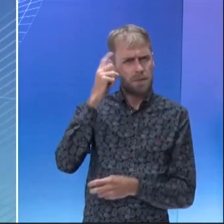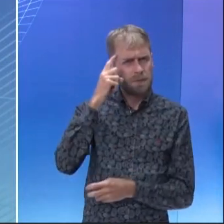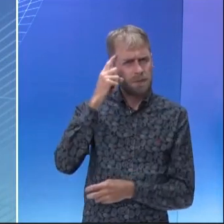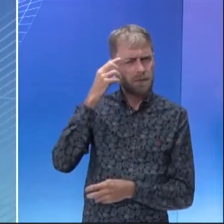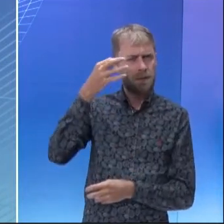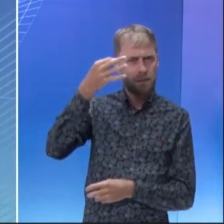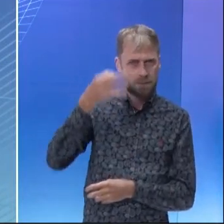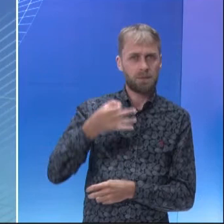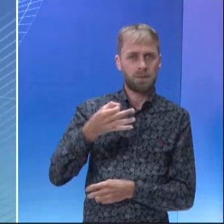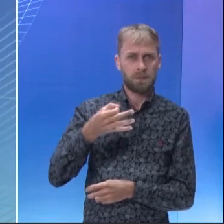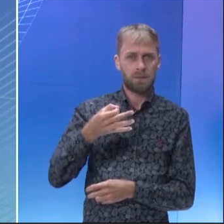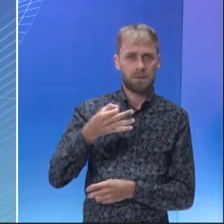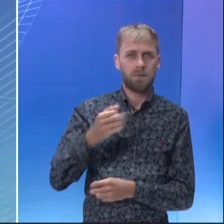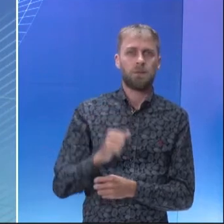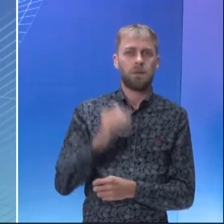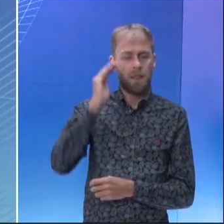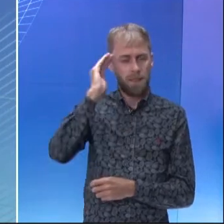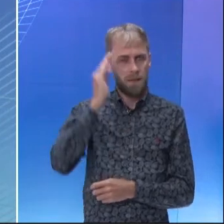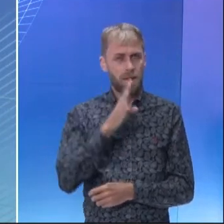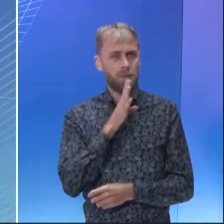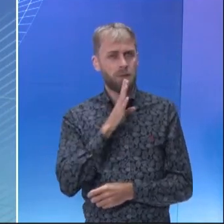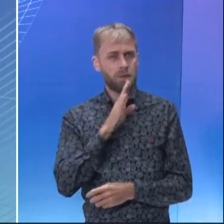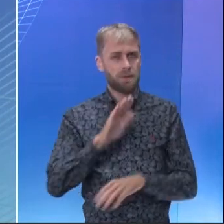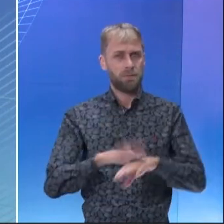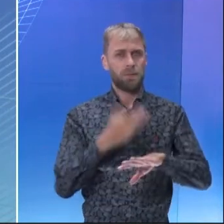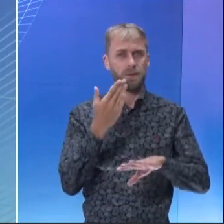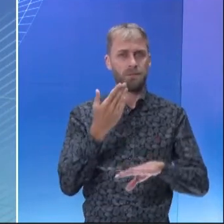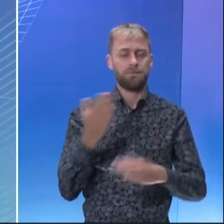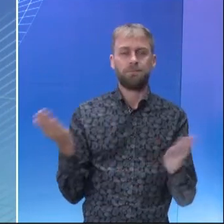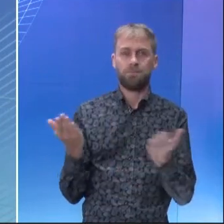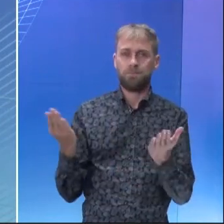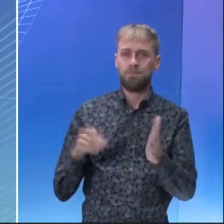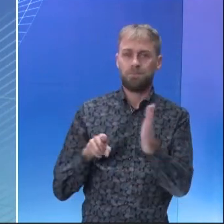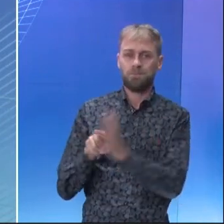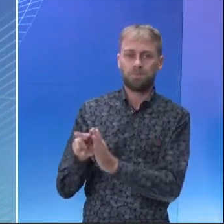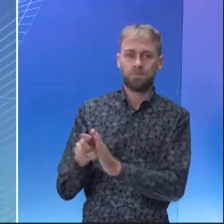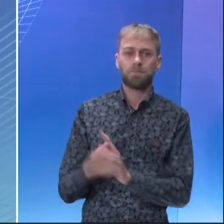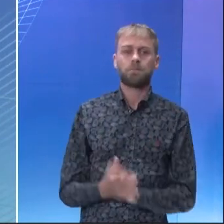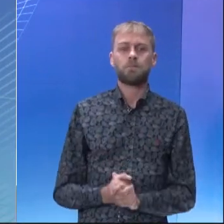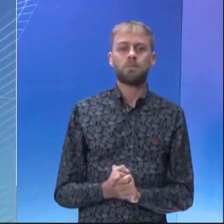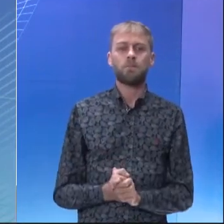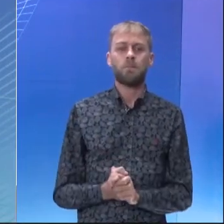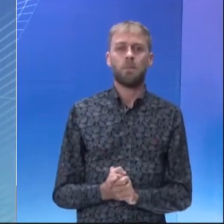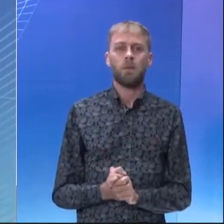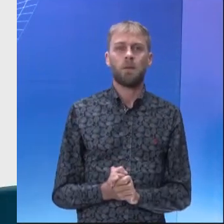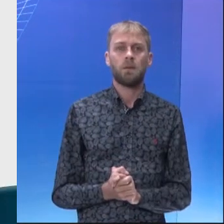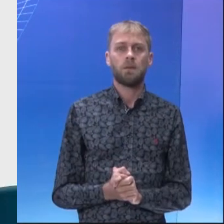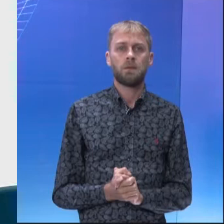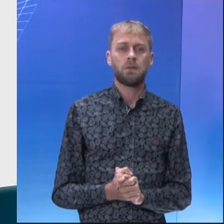diversificar a base de conhecimentos. Agora, vamos para as assertivas.